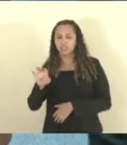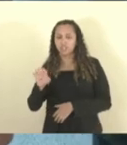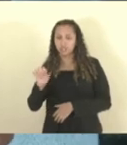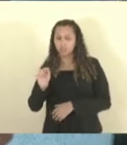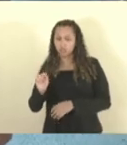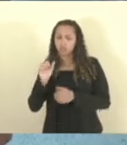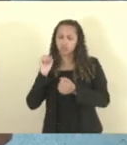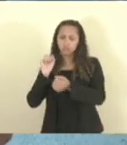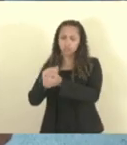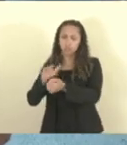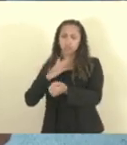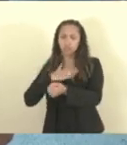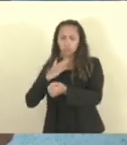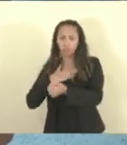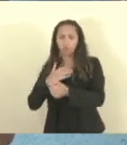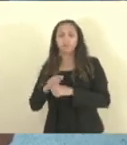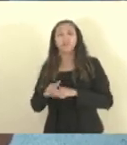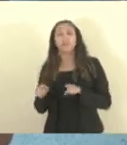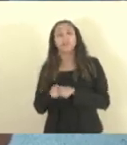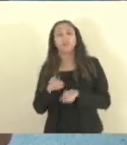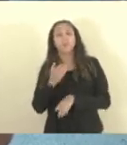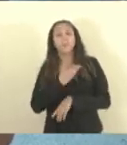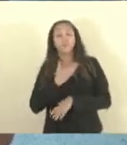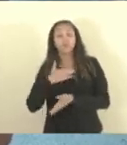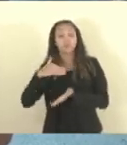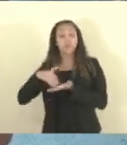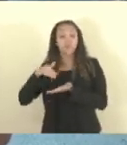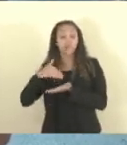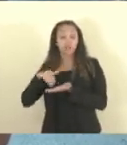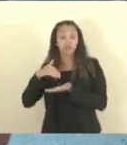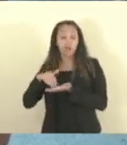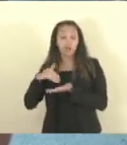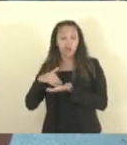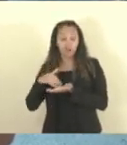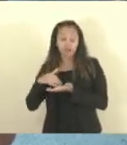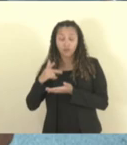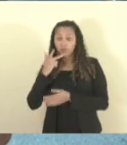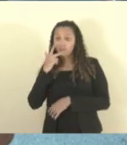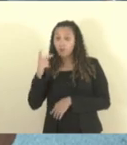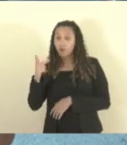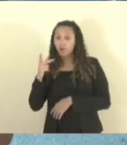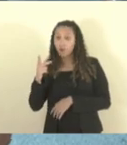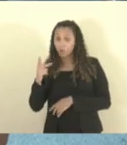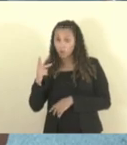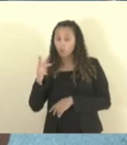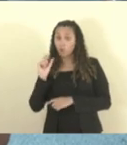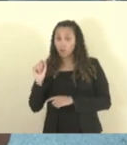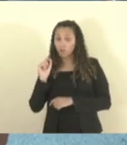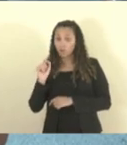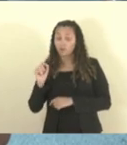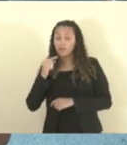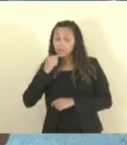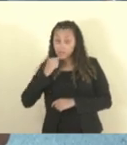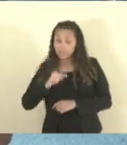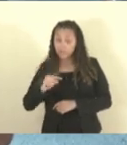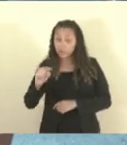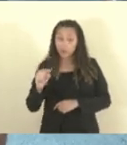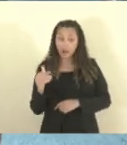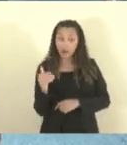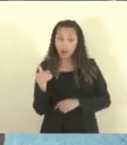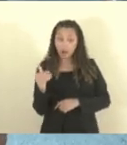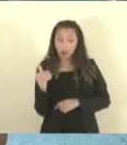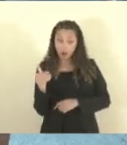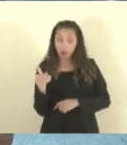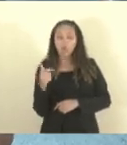e o nosso amigo secretário falou ao de bom som que nessa semana, e eu